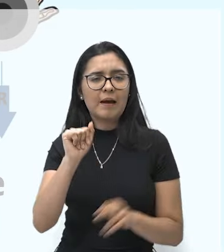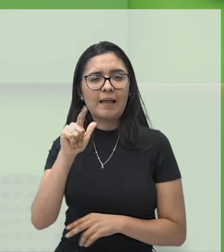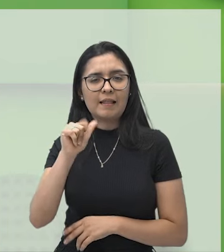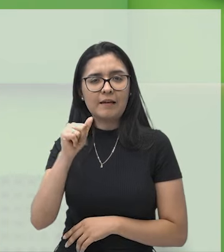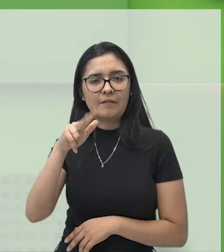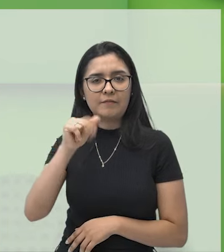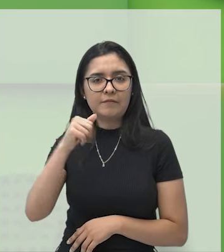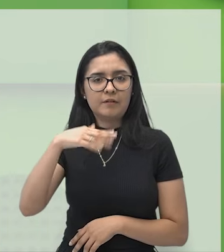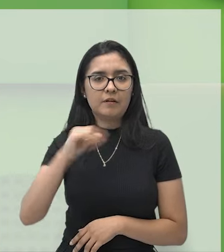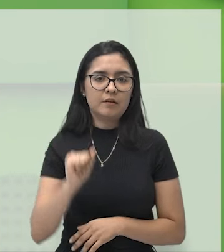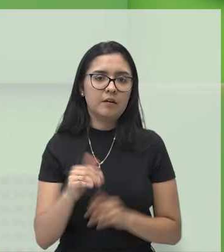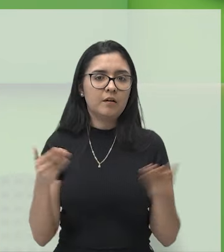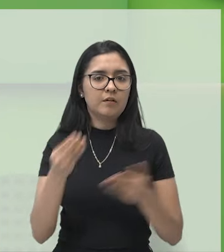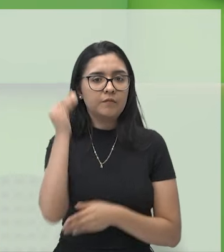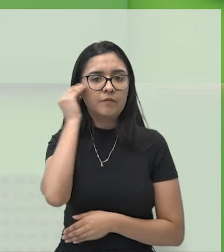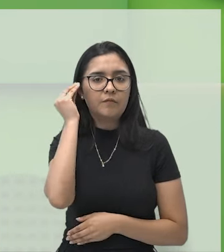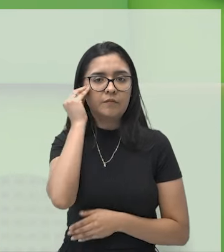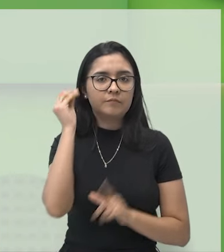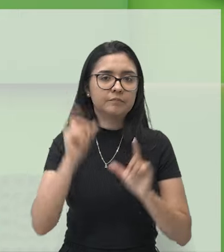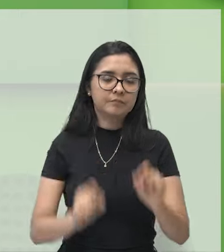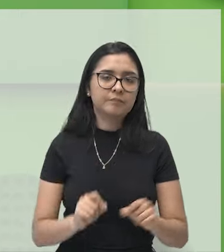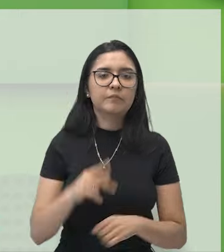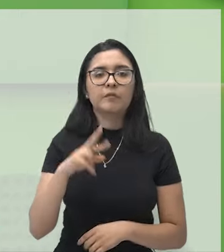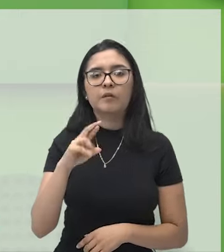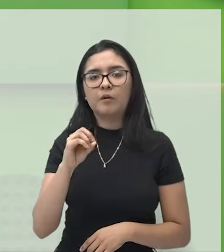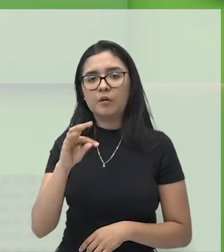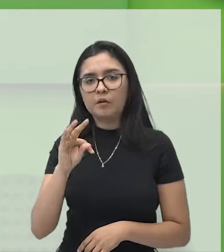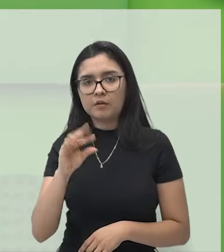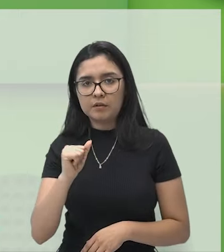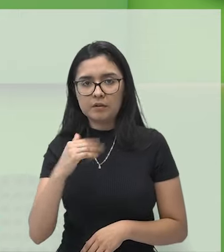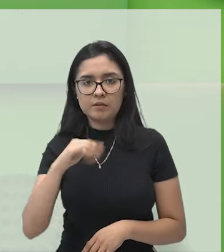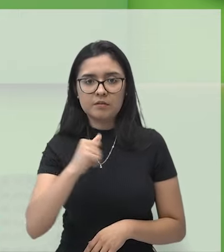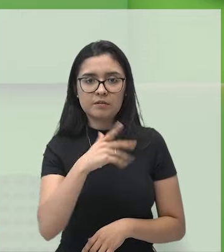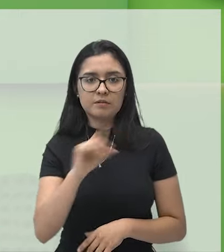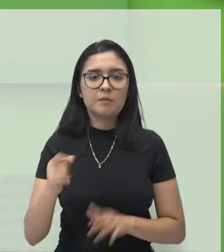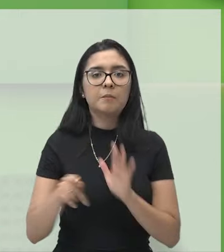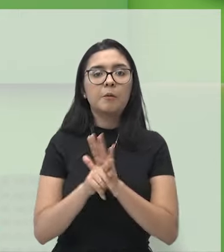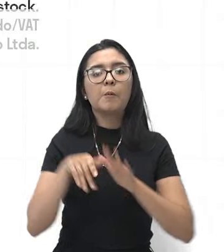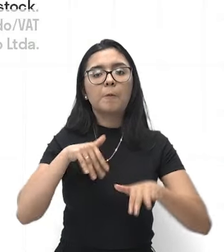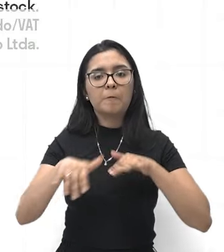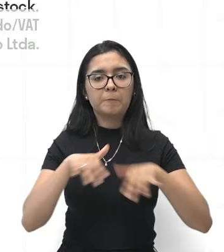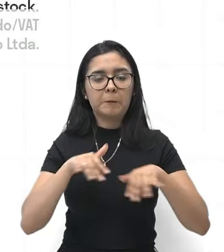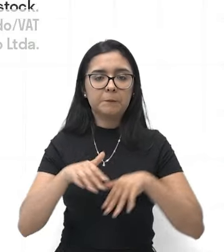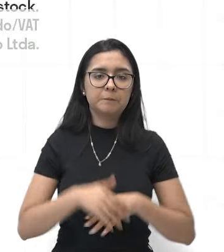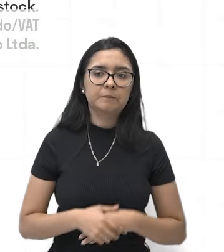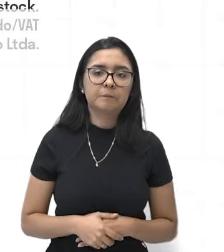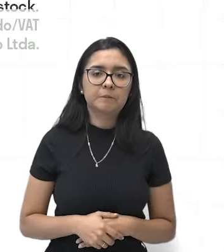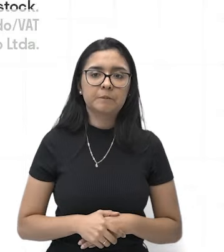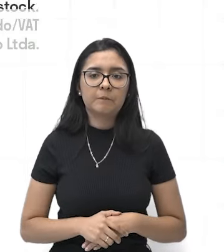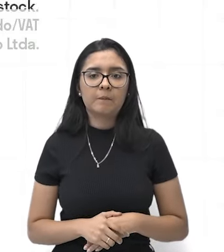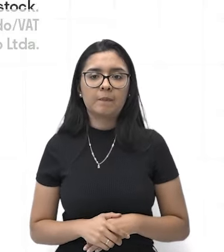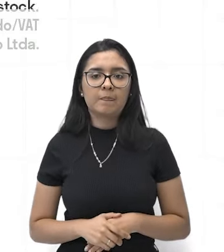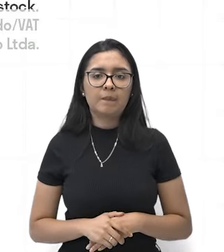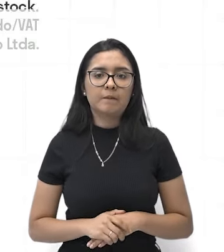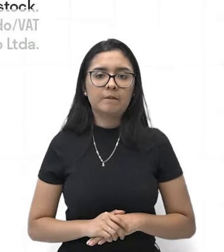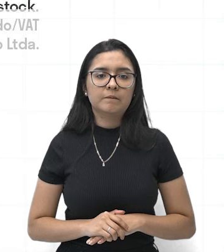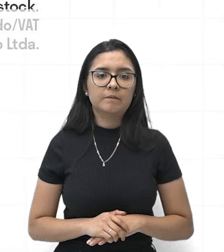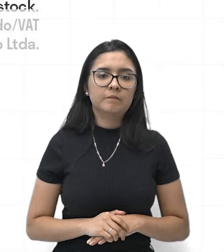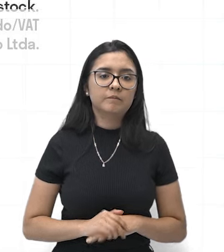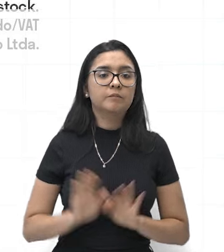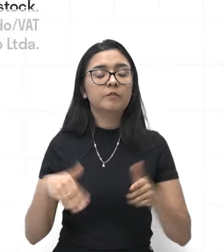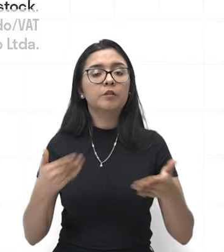E vamos ver agora a rotação na geração de movimento. Então, para